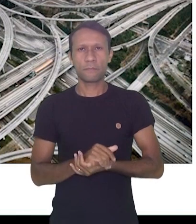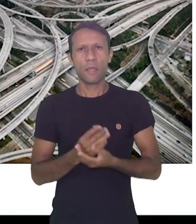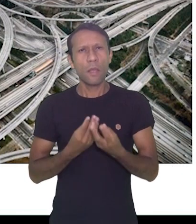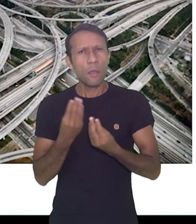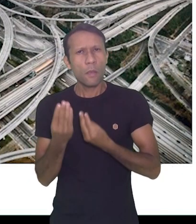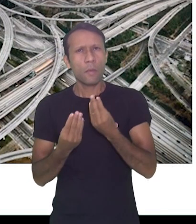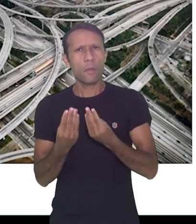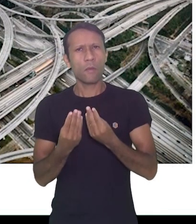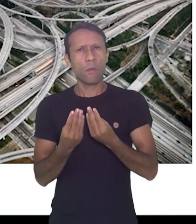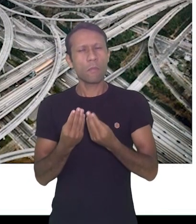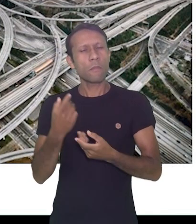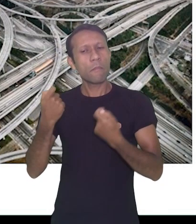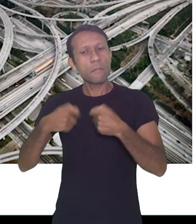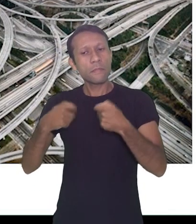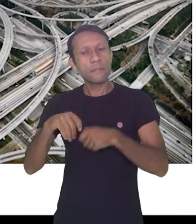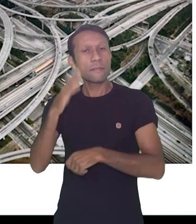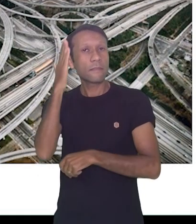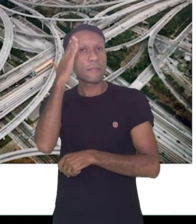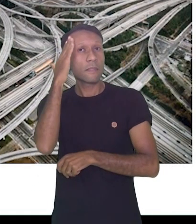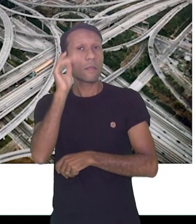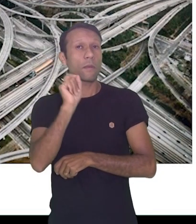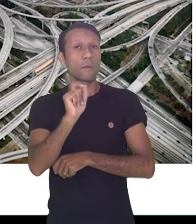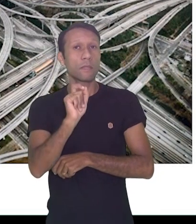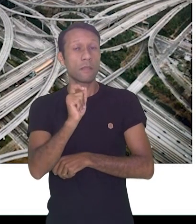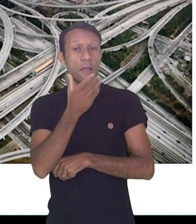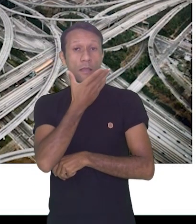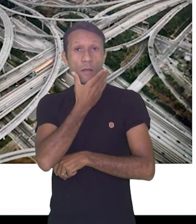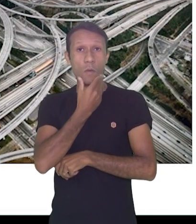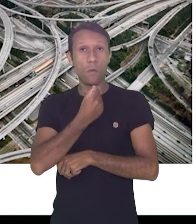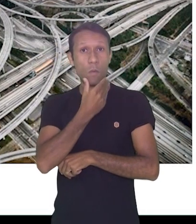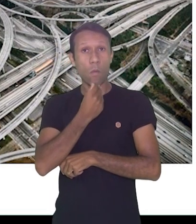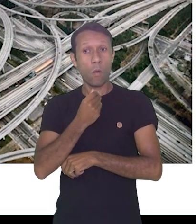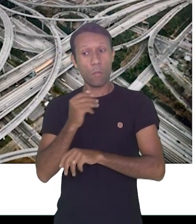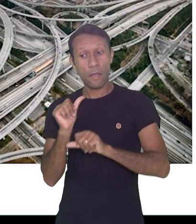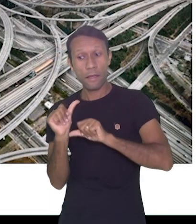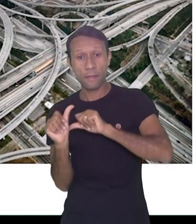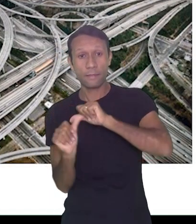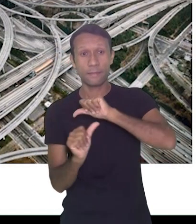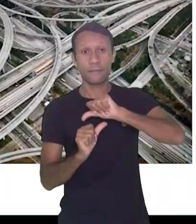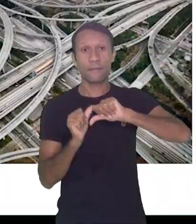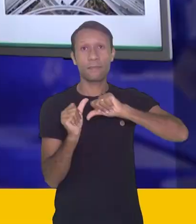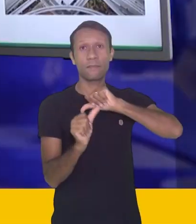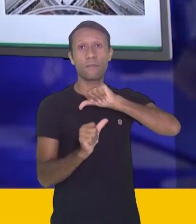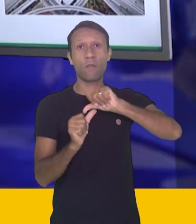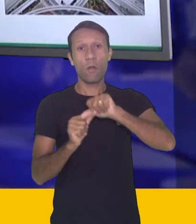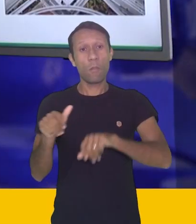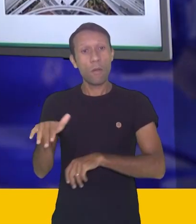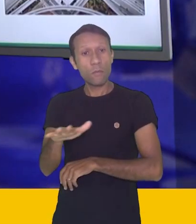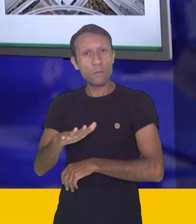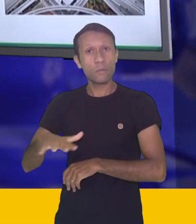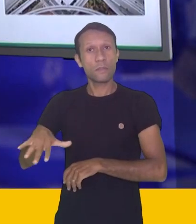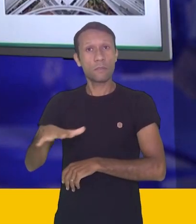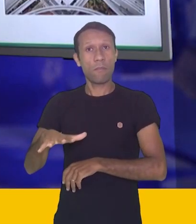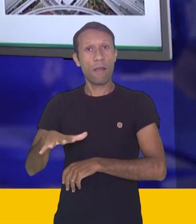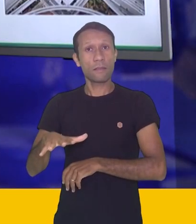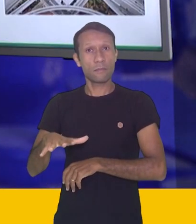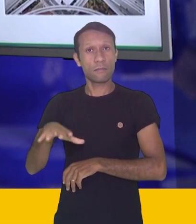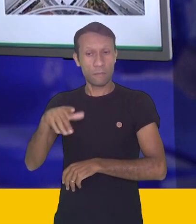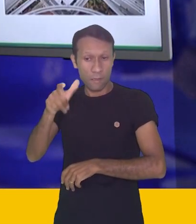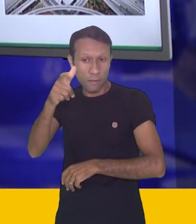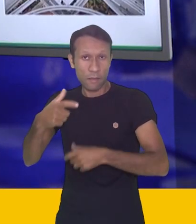precisamos entender, tá? Que o homem transforma o espaço em que ele vive